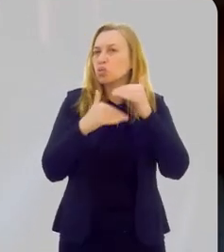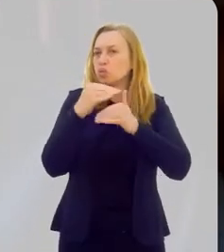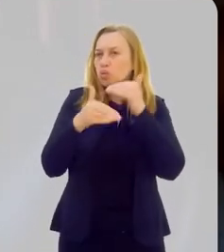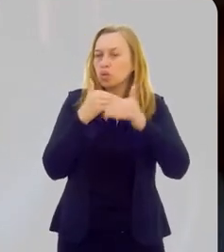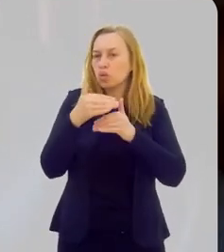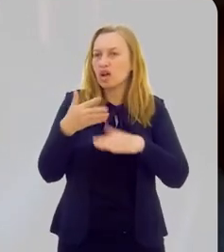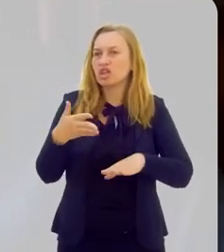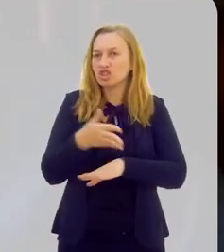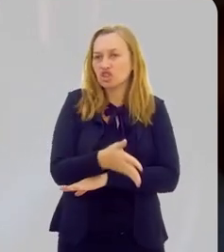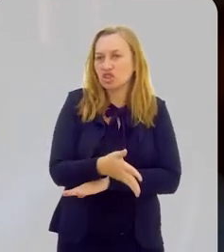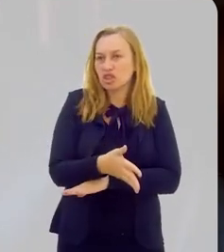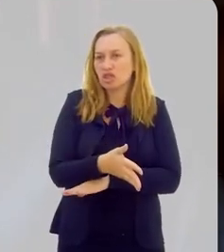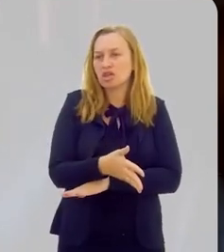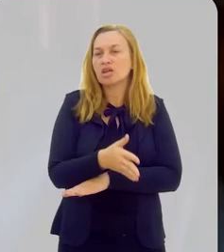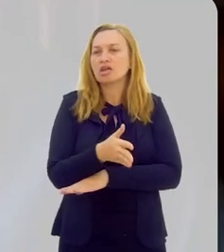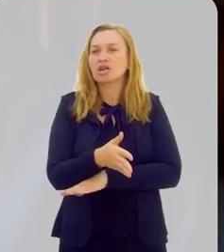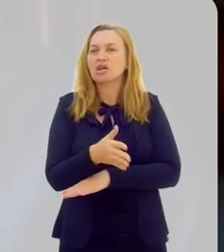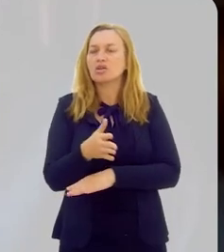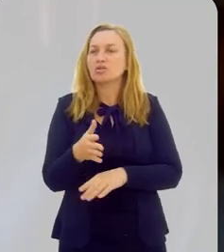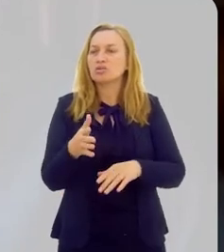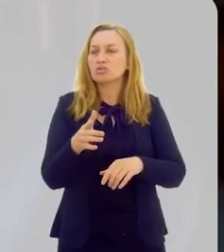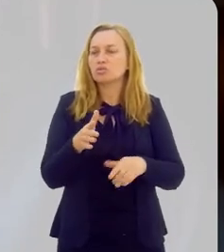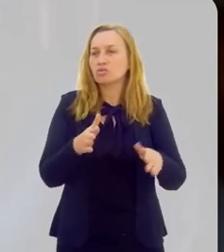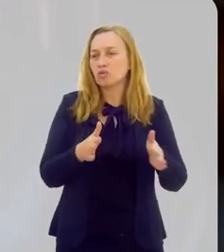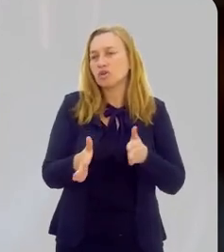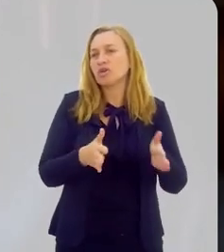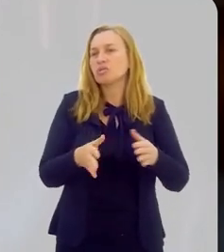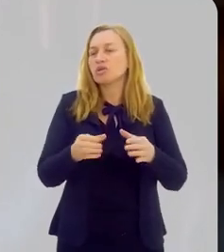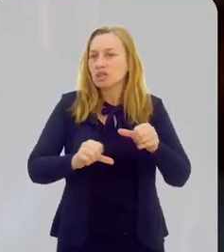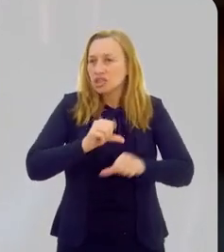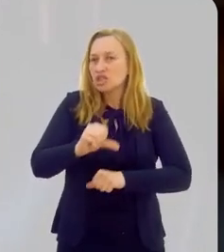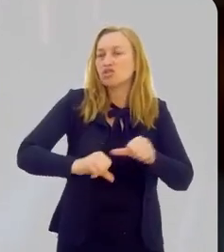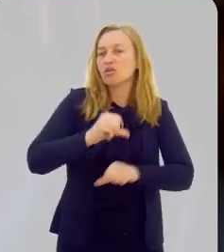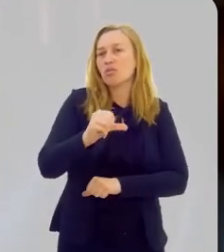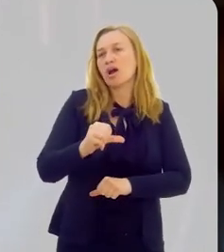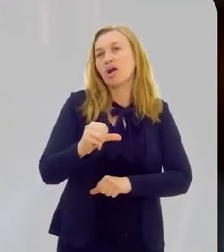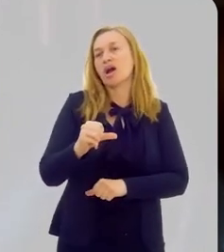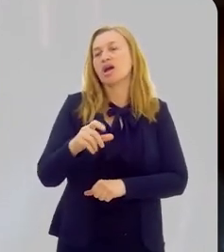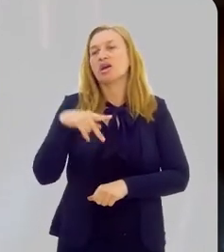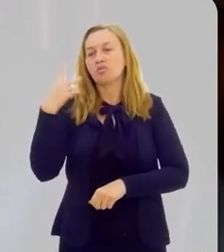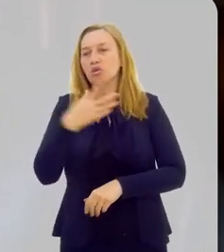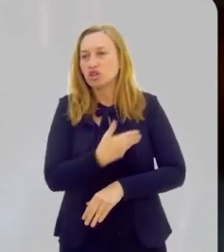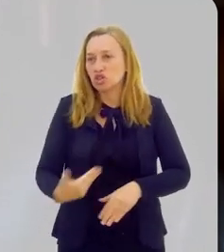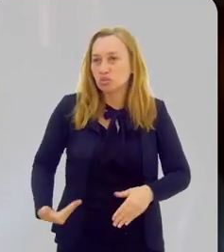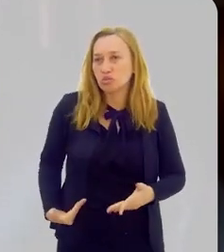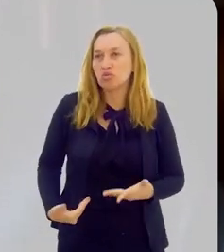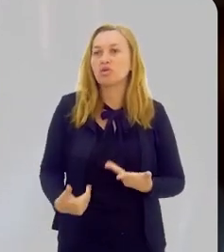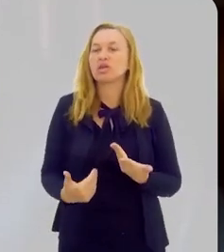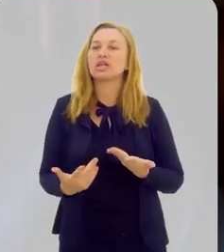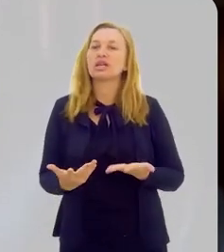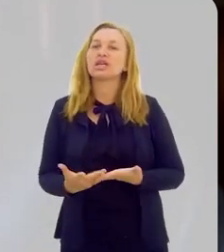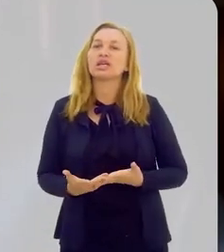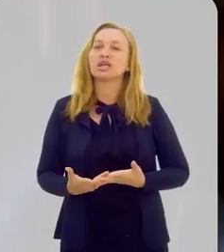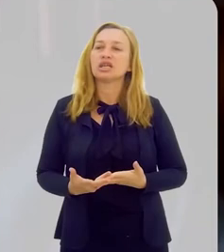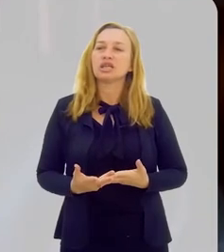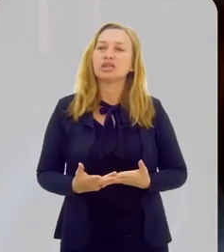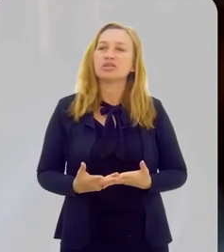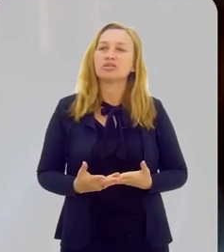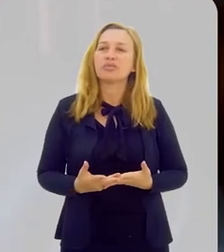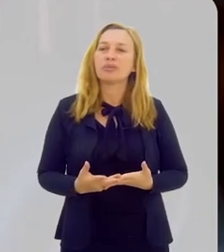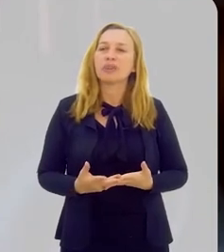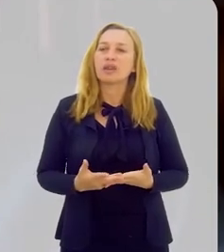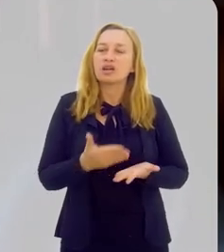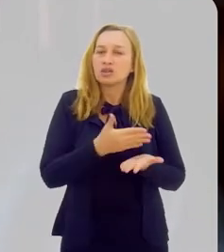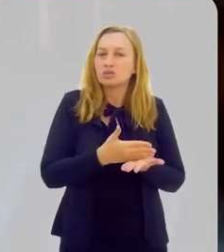quando ela é desenvolvida, ela chega a um grau que a gente pode maturá-la e transformá-la em políticas públicas. E essa é a extensão. E a gente tem um